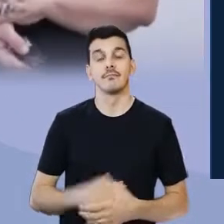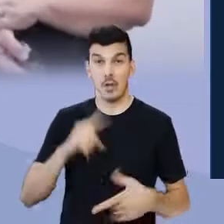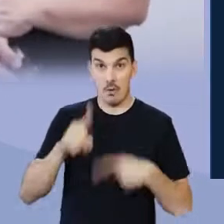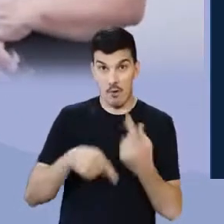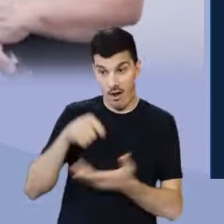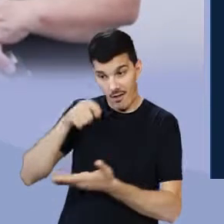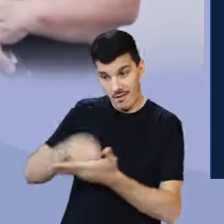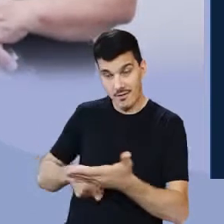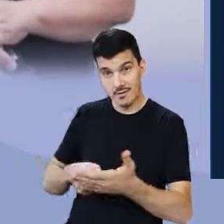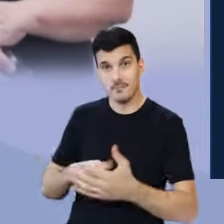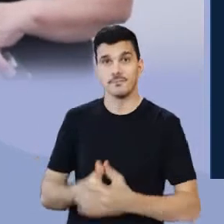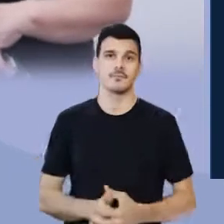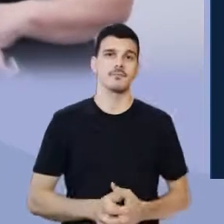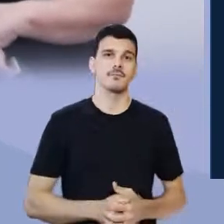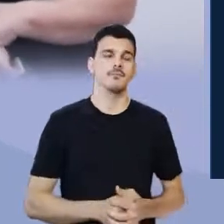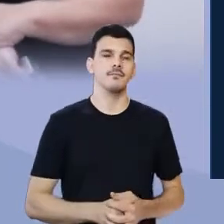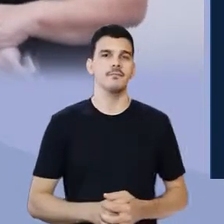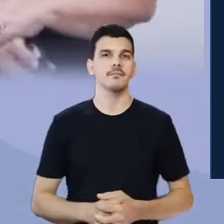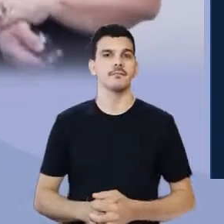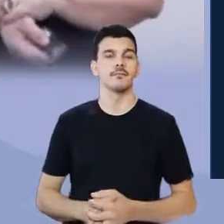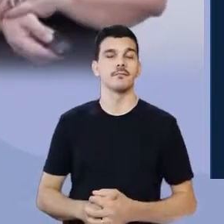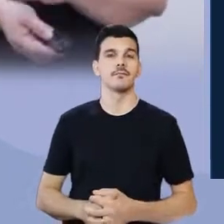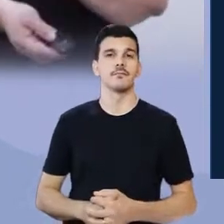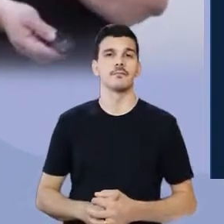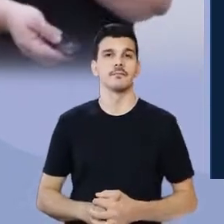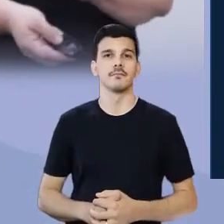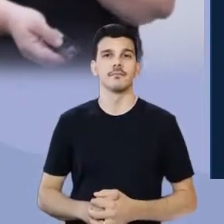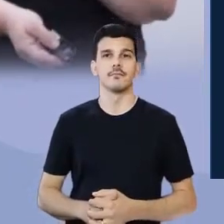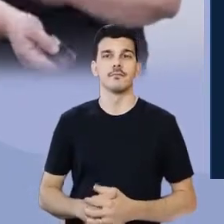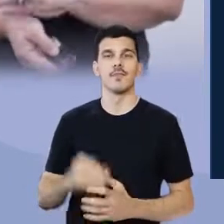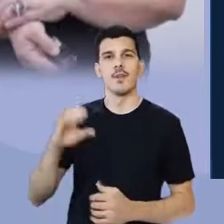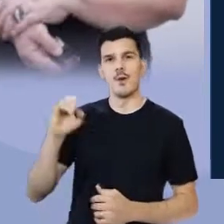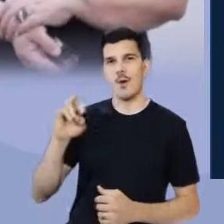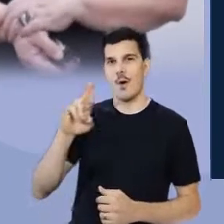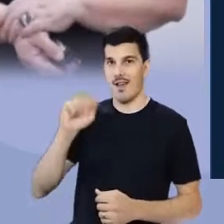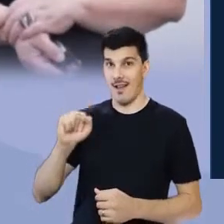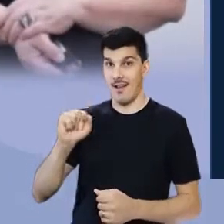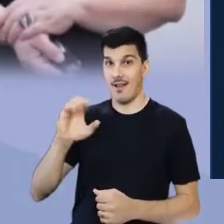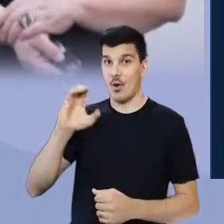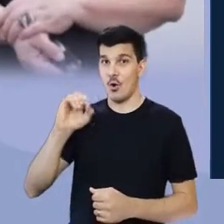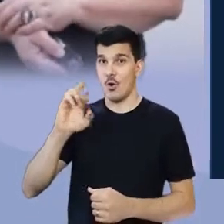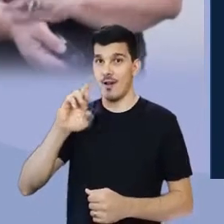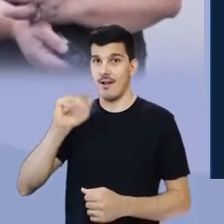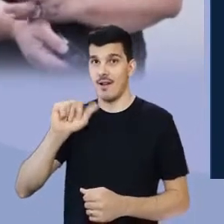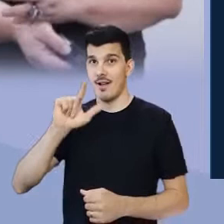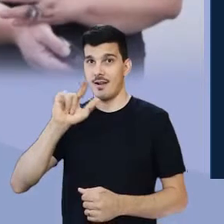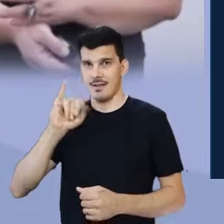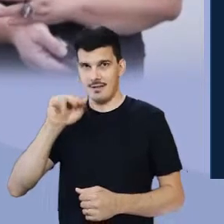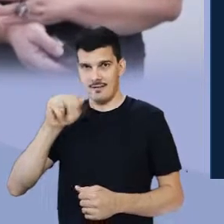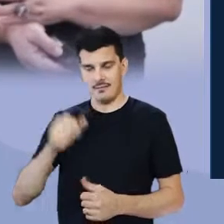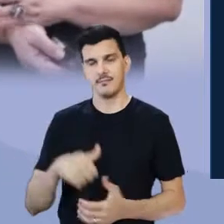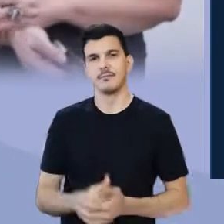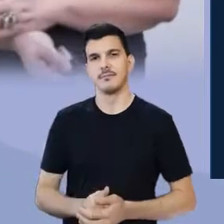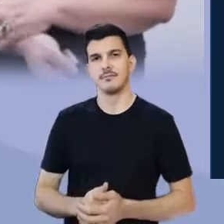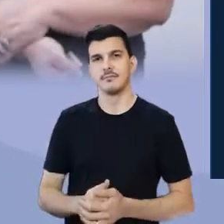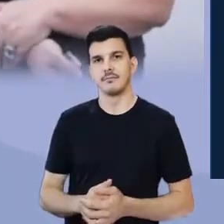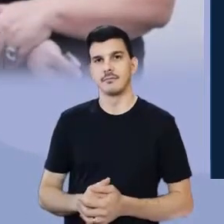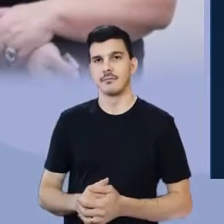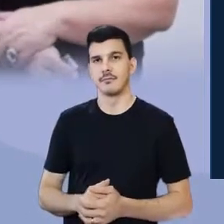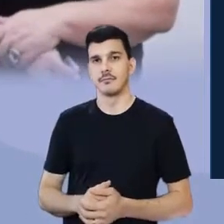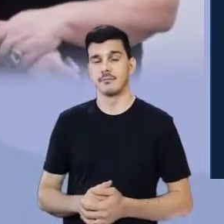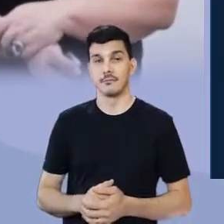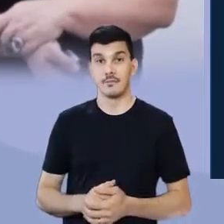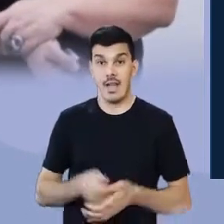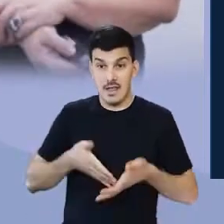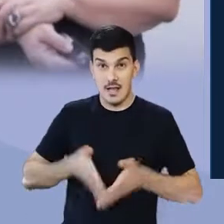próxima autora é a nossa querida Cora Coralina. A Cora nasceu